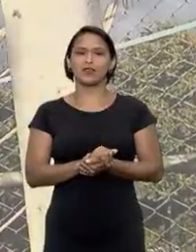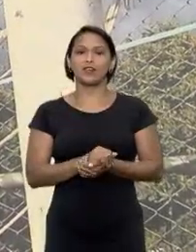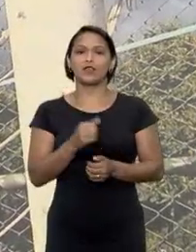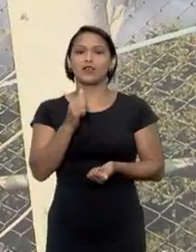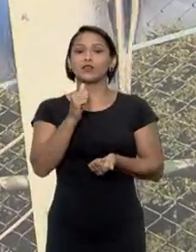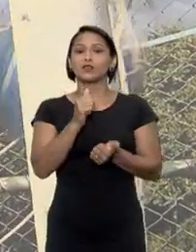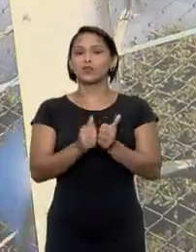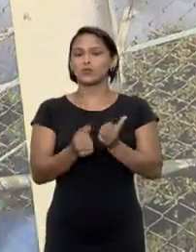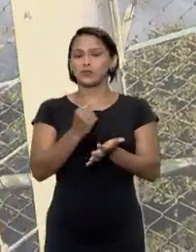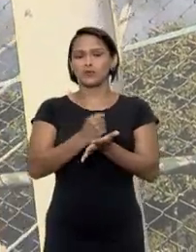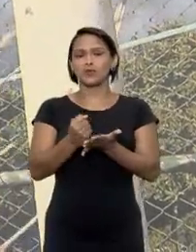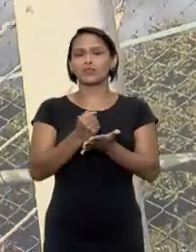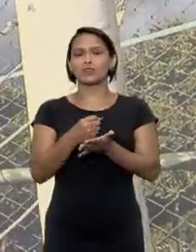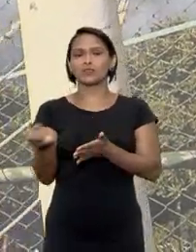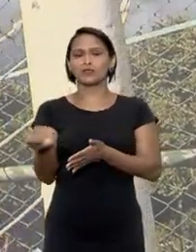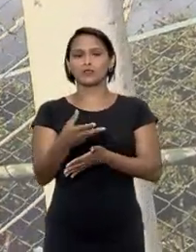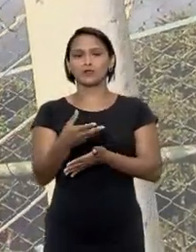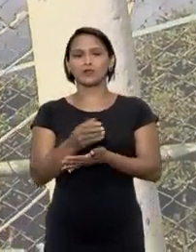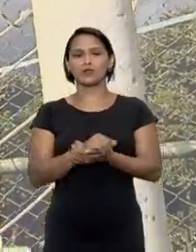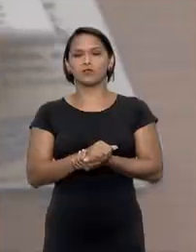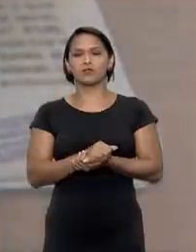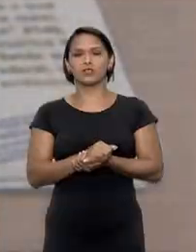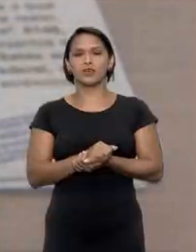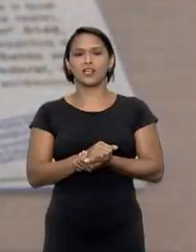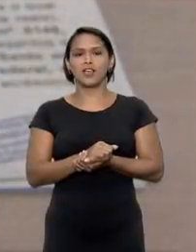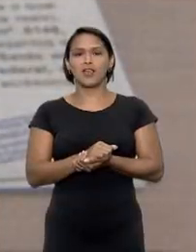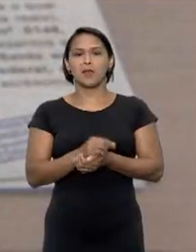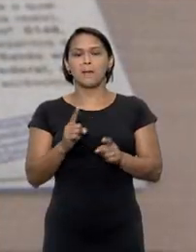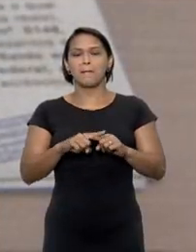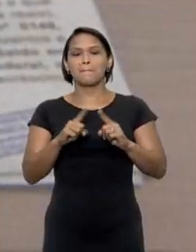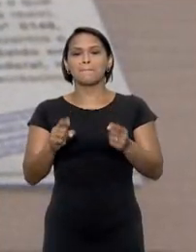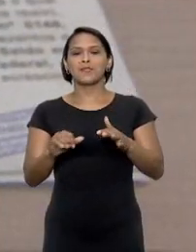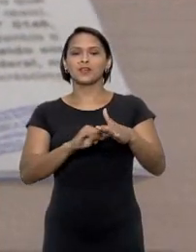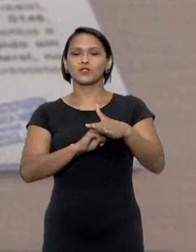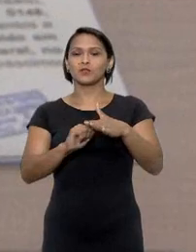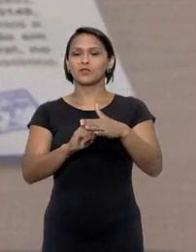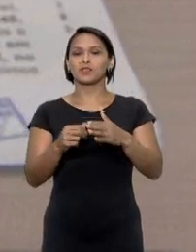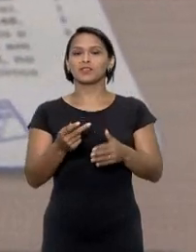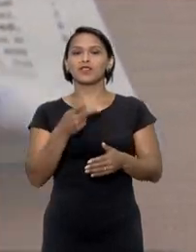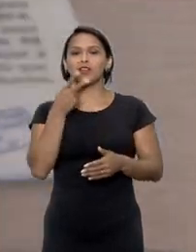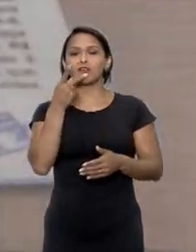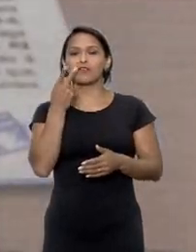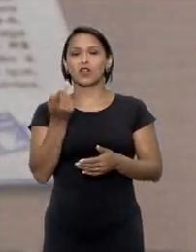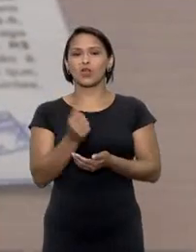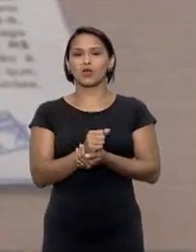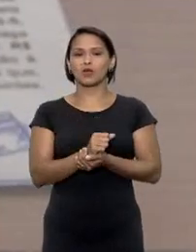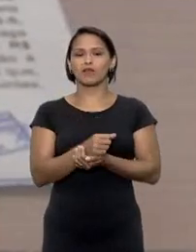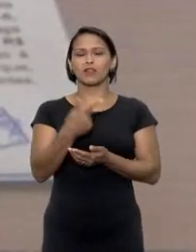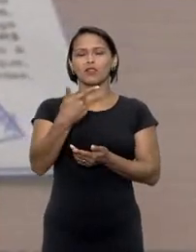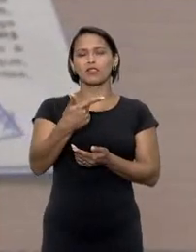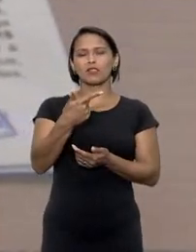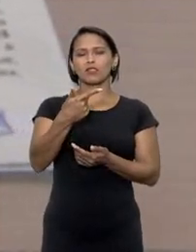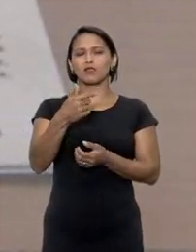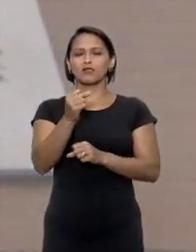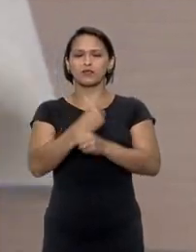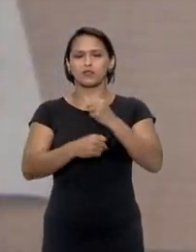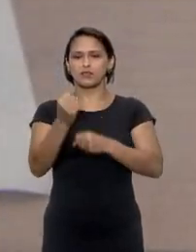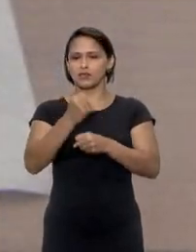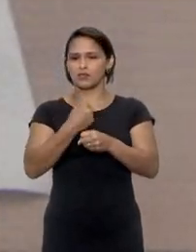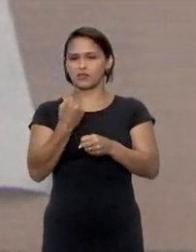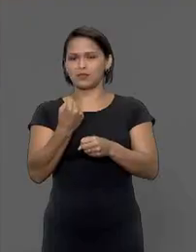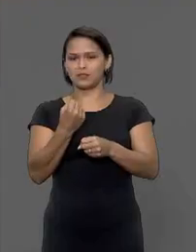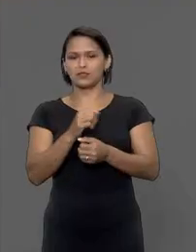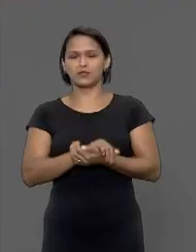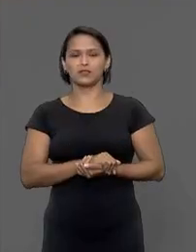em razão dos contratos negociados segundo o empresário o documento teria validade até 2013